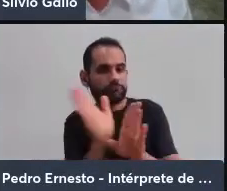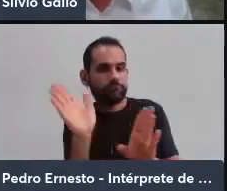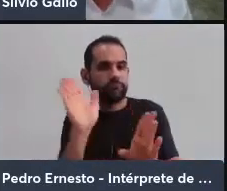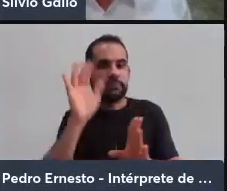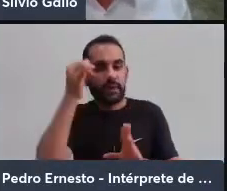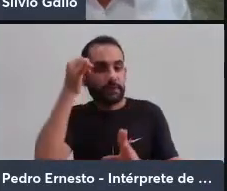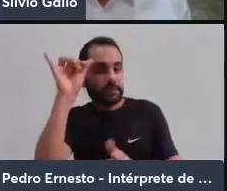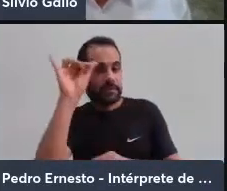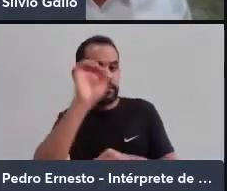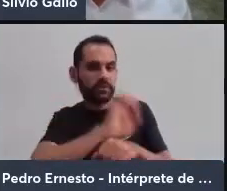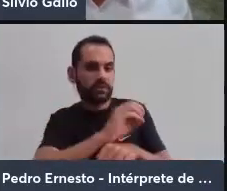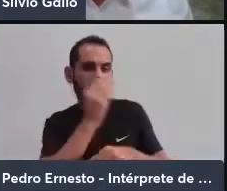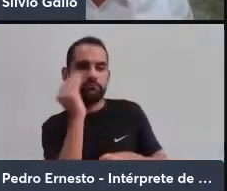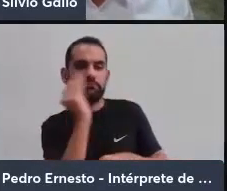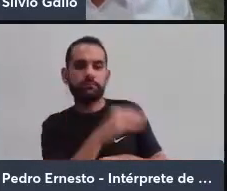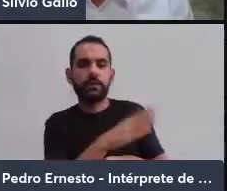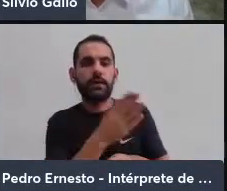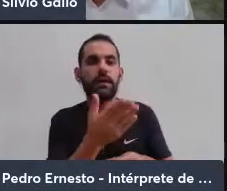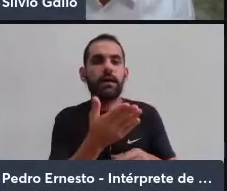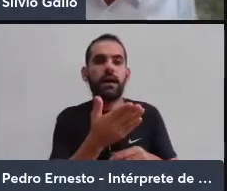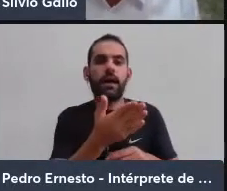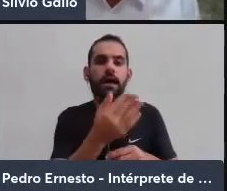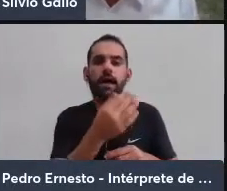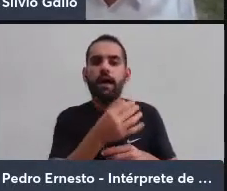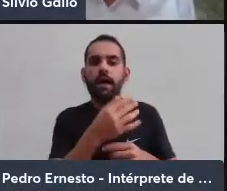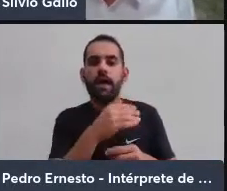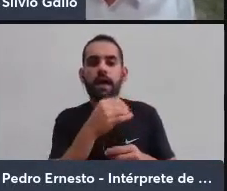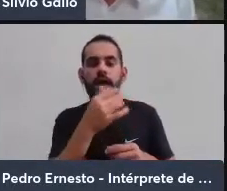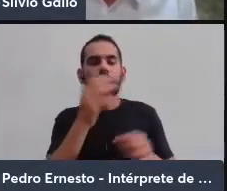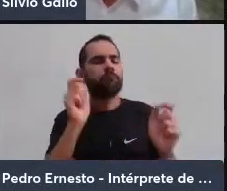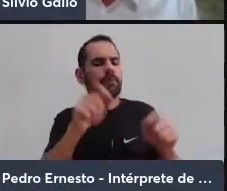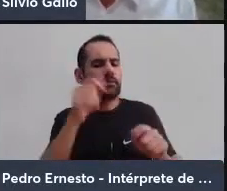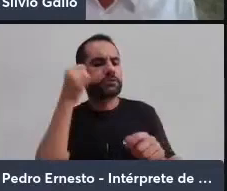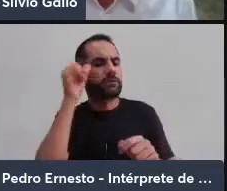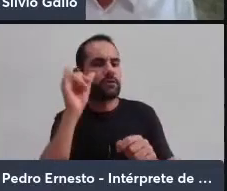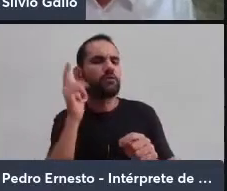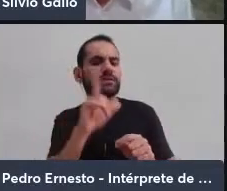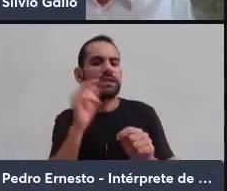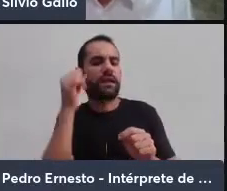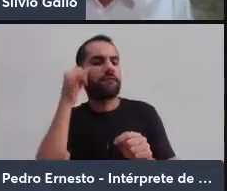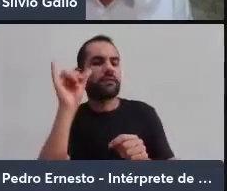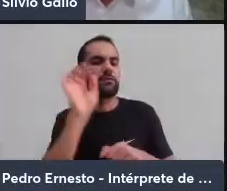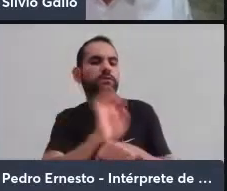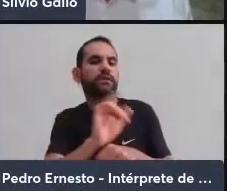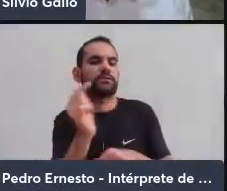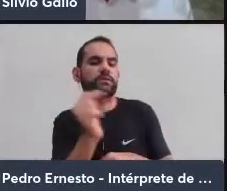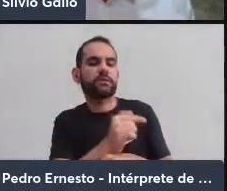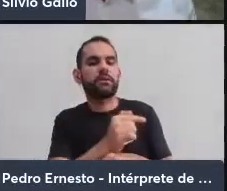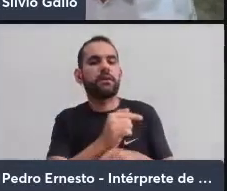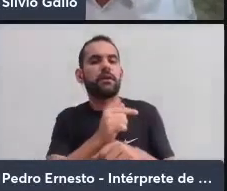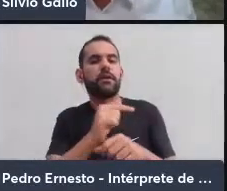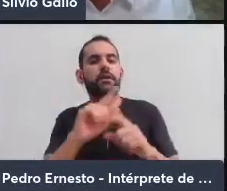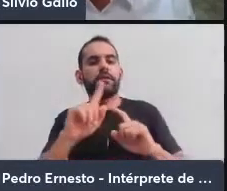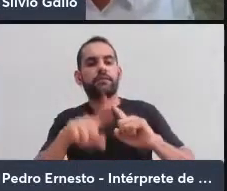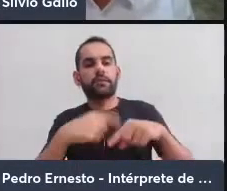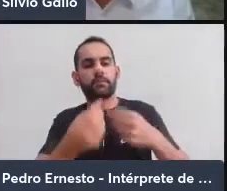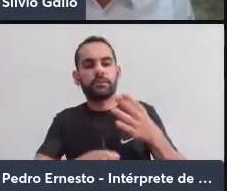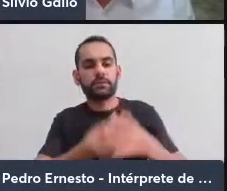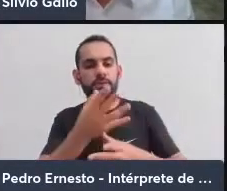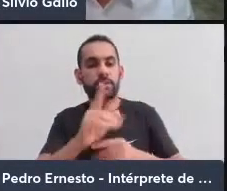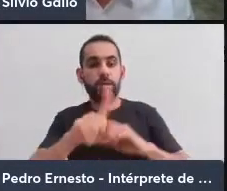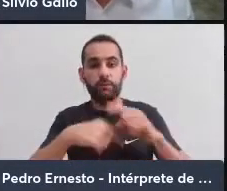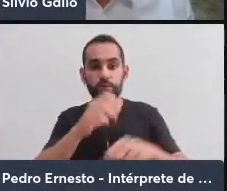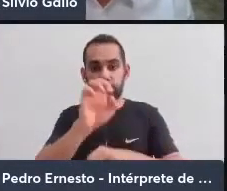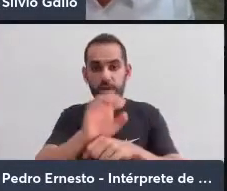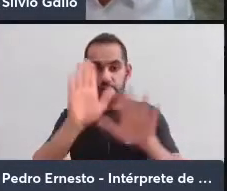o Estado. É possível evitar o Estado mesmo antes do seu surgimento, eu vou falar um pouquinho sobre isso, e depois do Estado